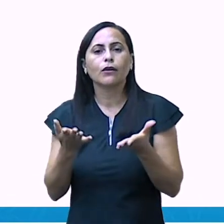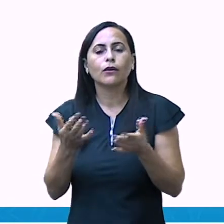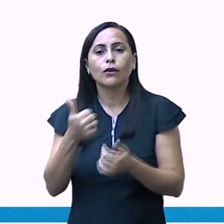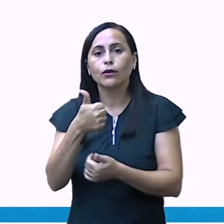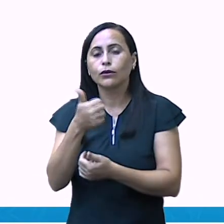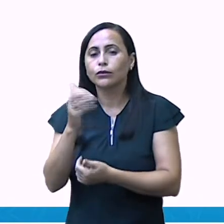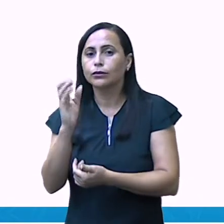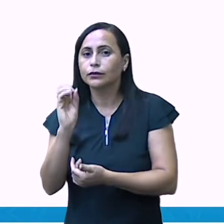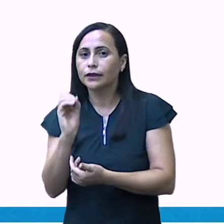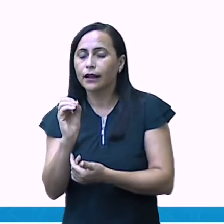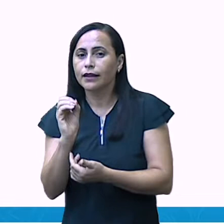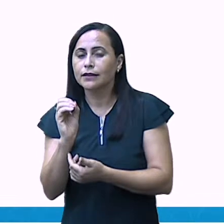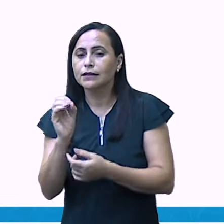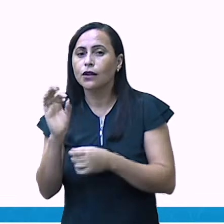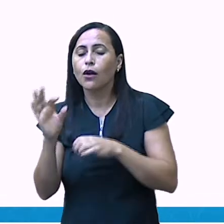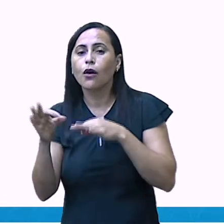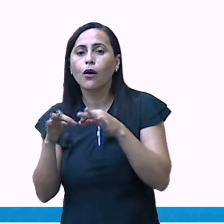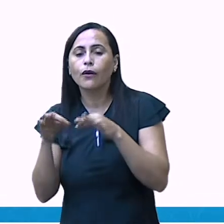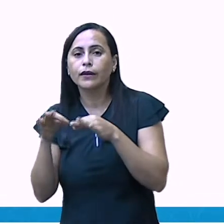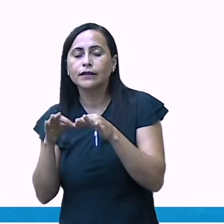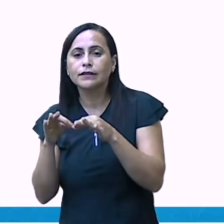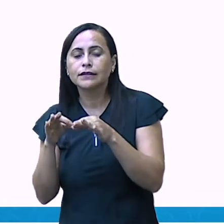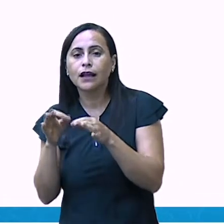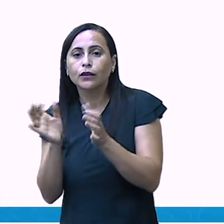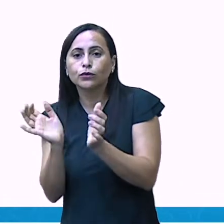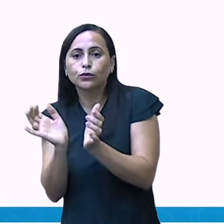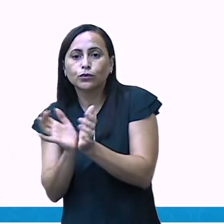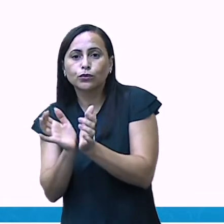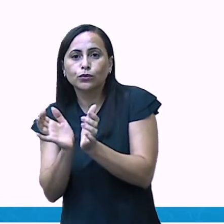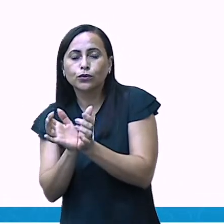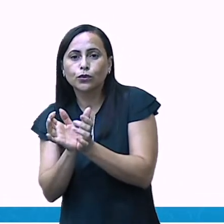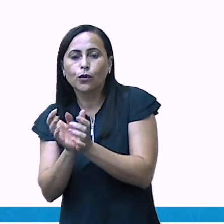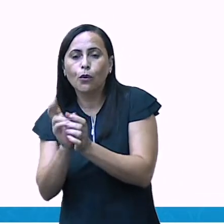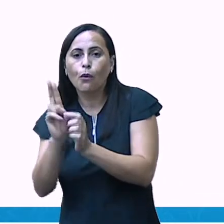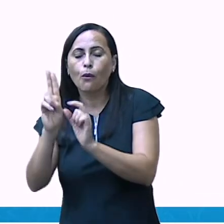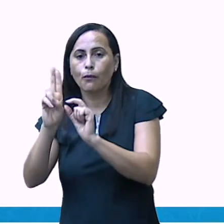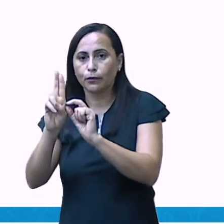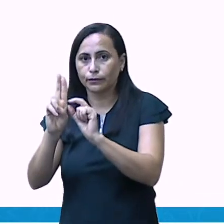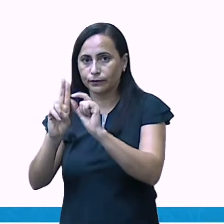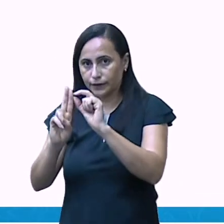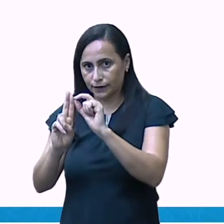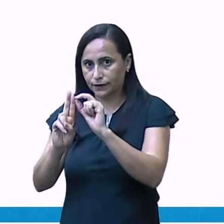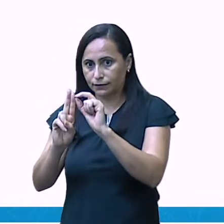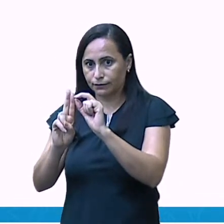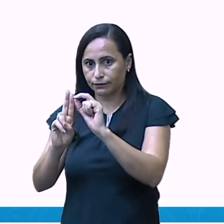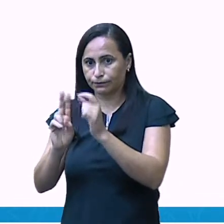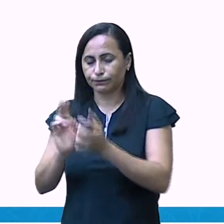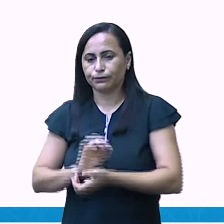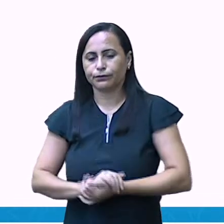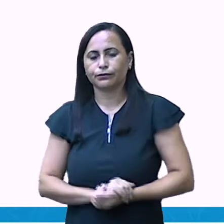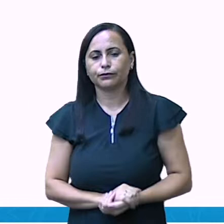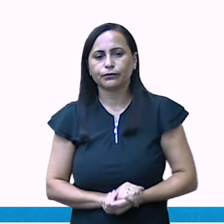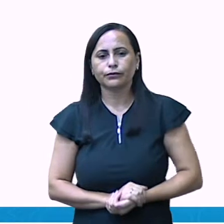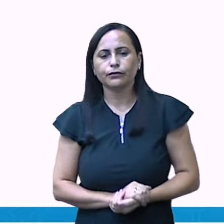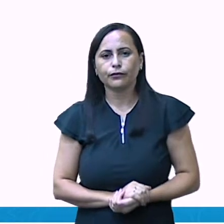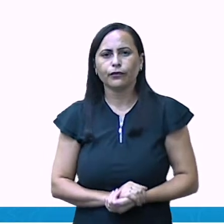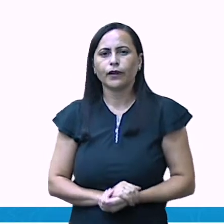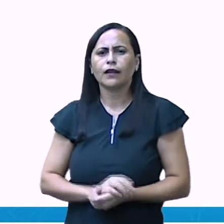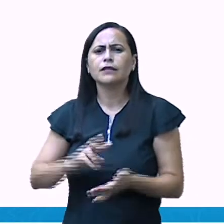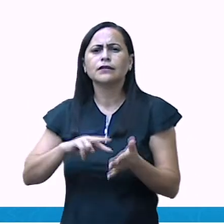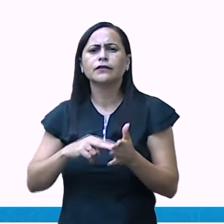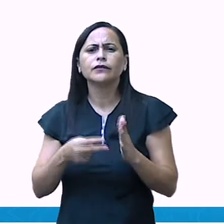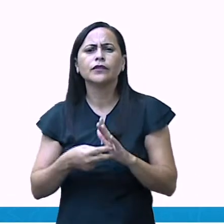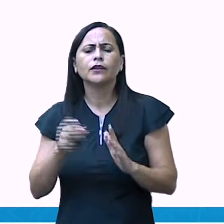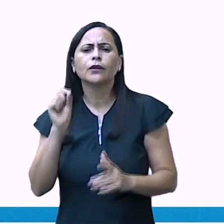10, eu vou ocupar a ordem da dezena e não da unidade. O que isso significa? Cada